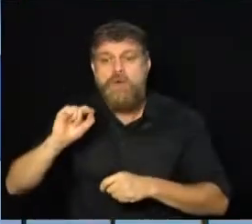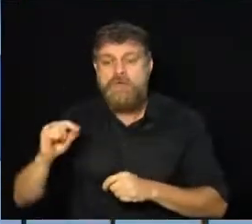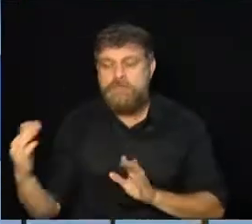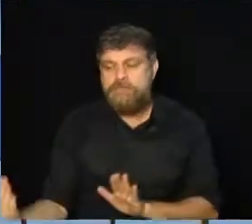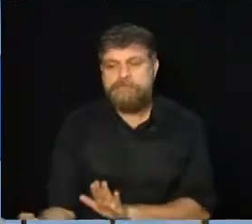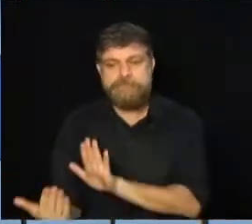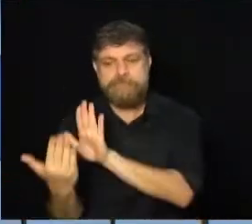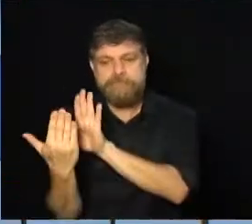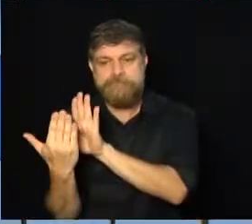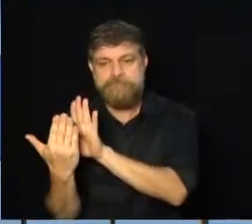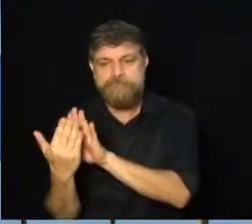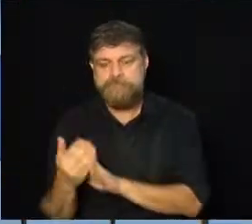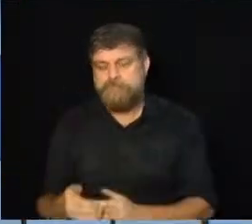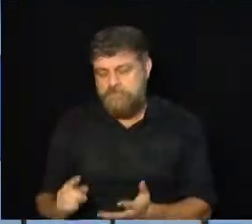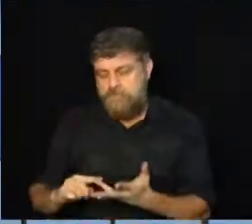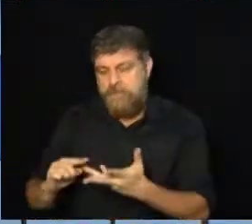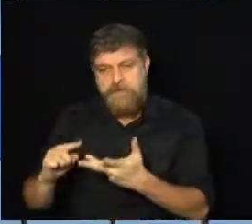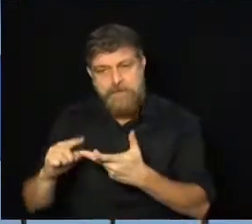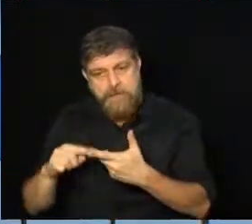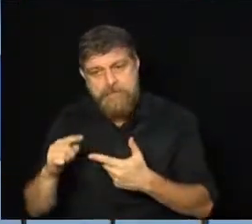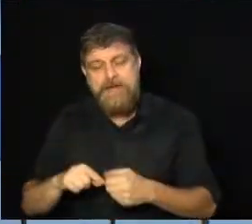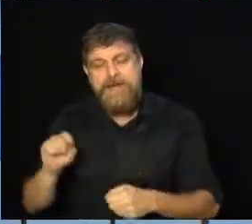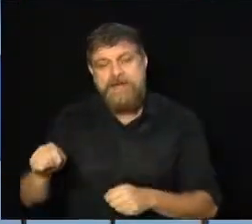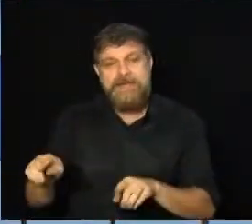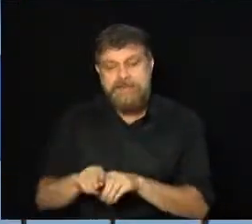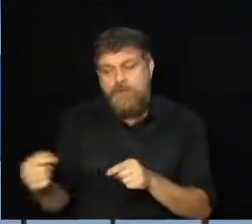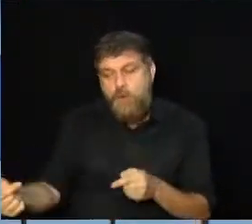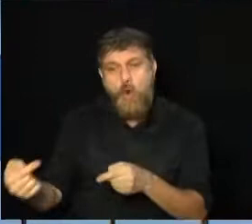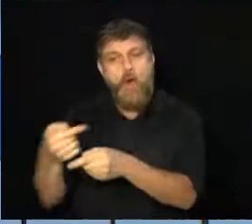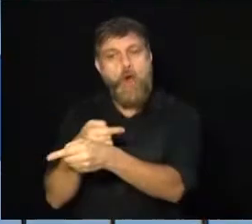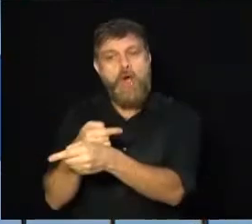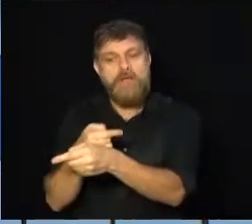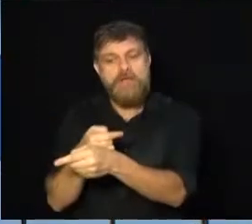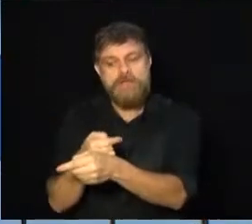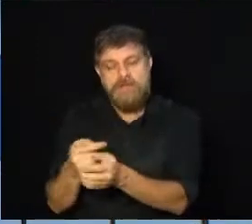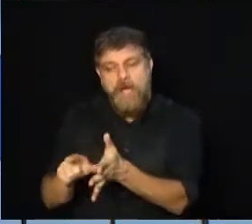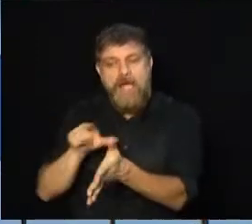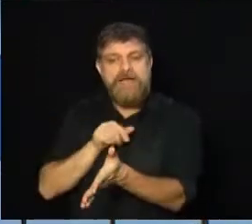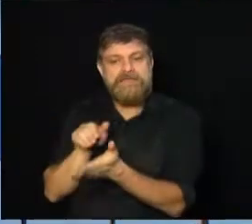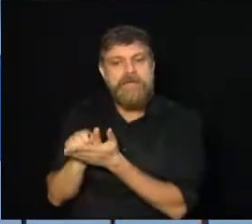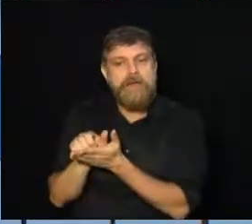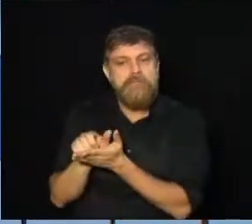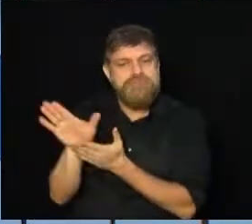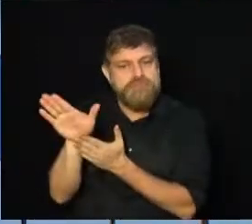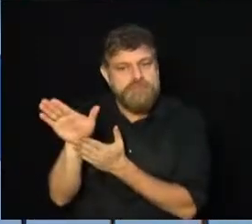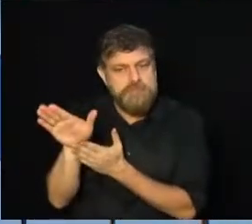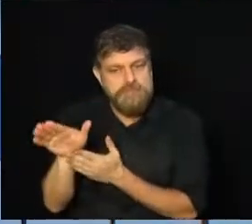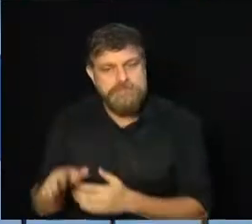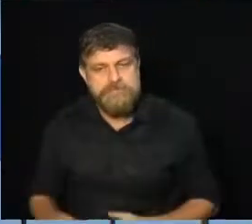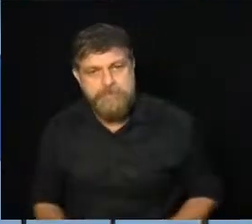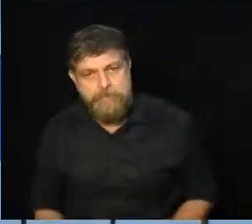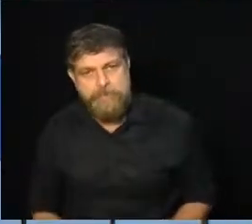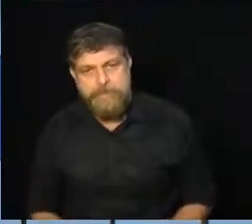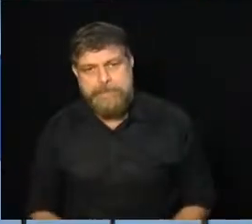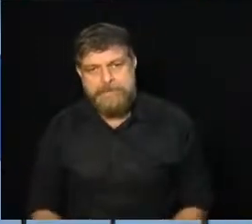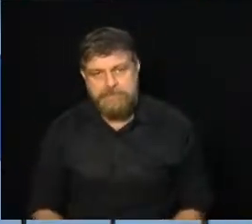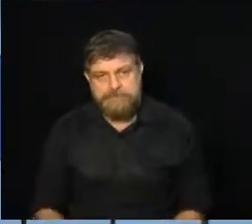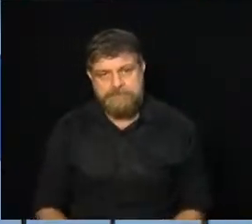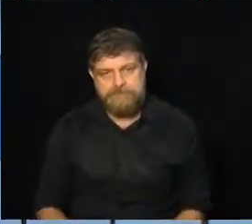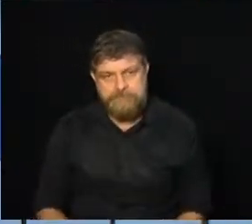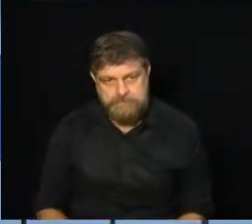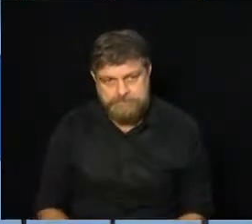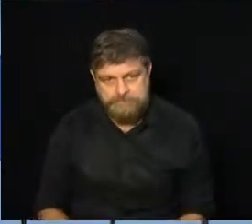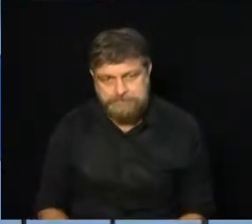exercício da ampla defesa e do contraditório antes da imposição definitiva da sua exclusão.